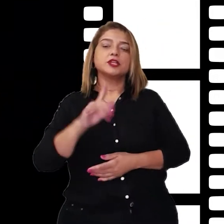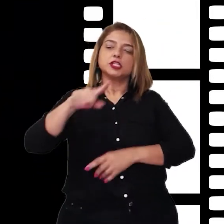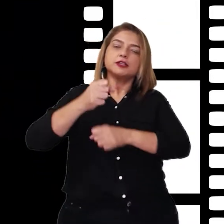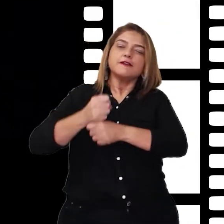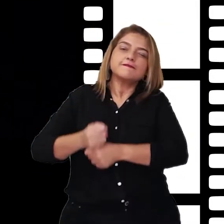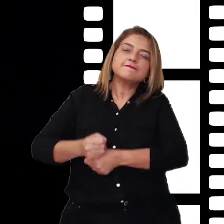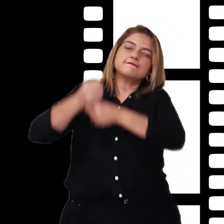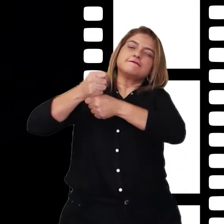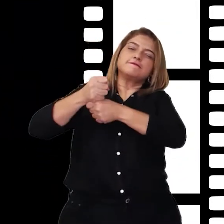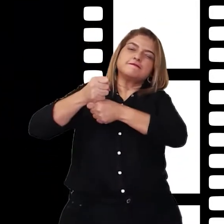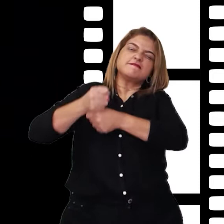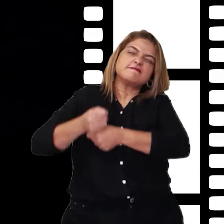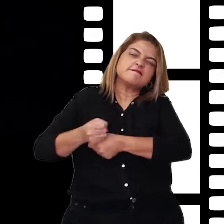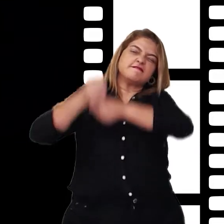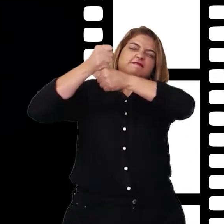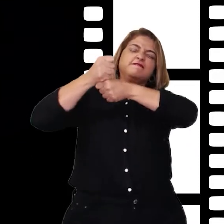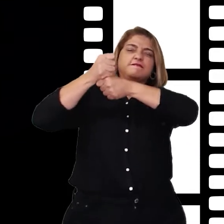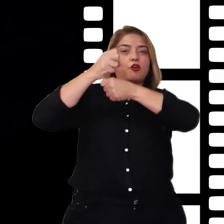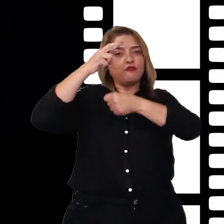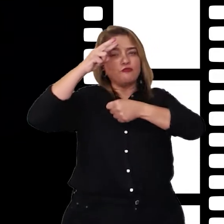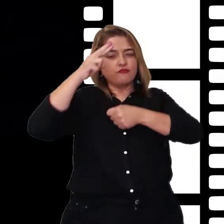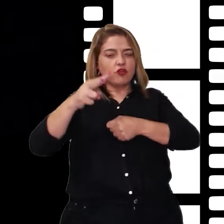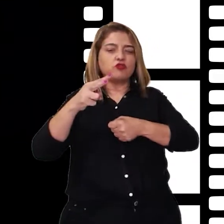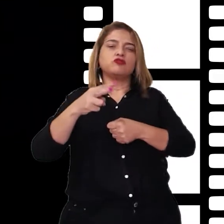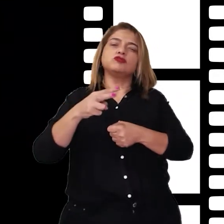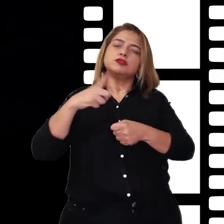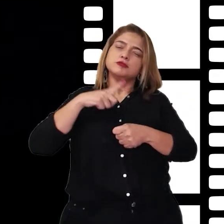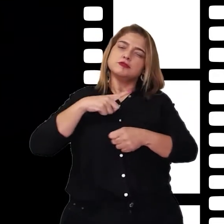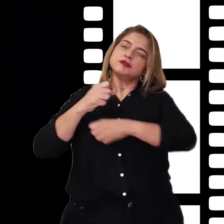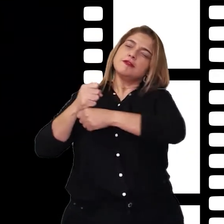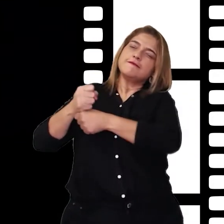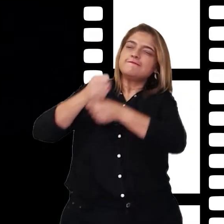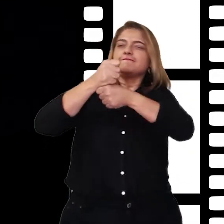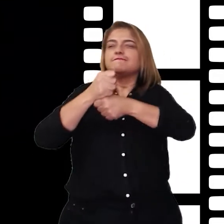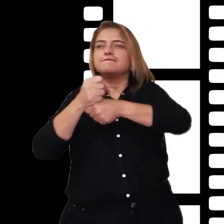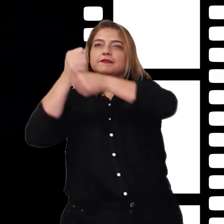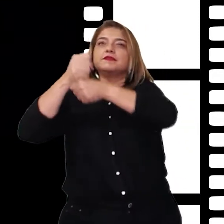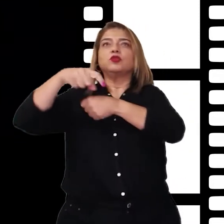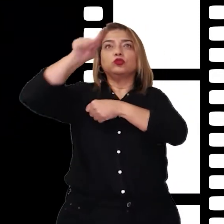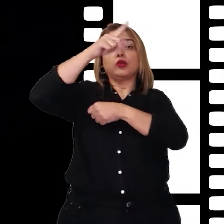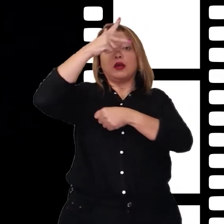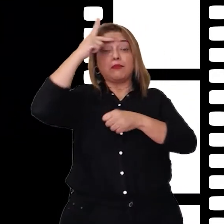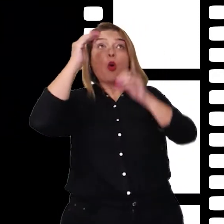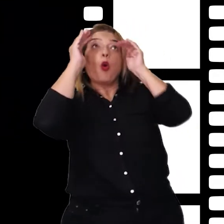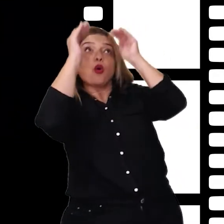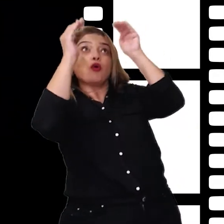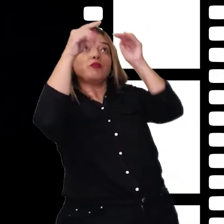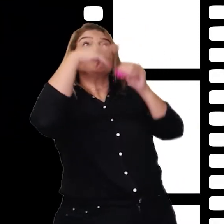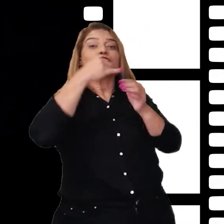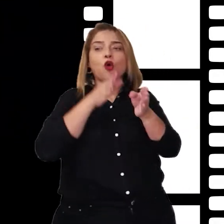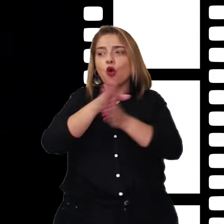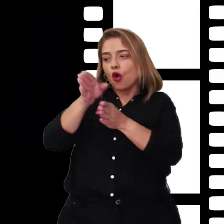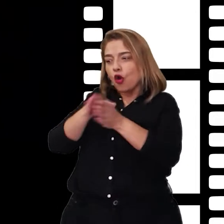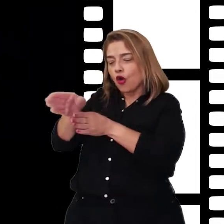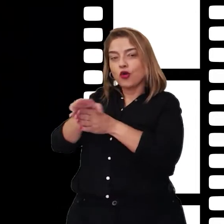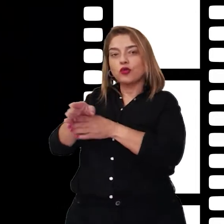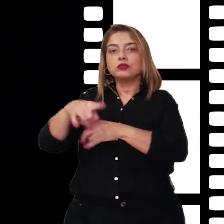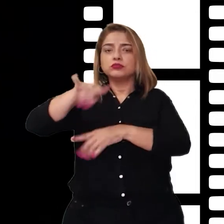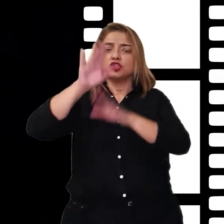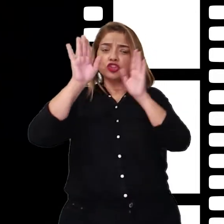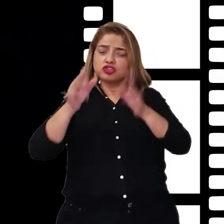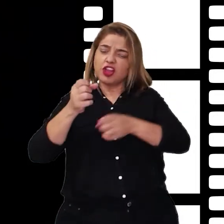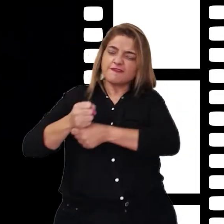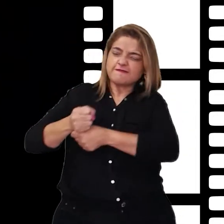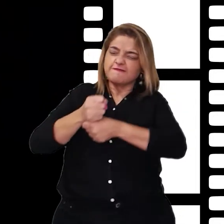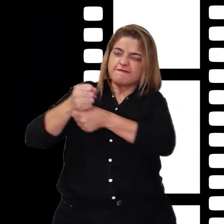lua com muita força e muito cuidado, seguindo todas as ordens do menino. Assim que eles ergueram a lua, o